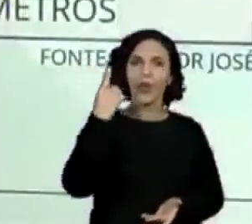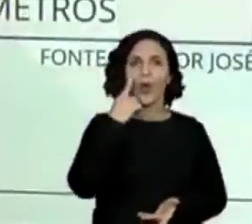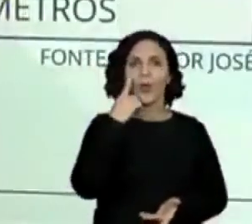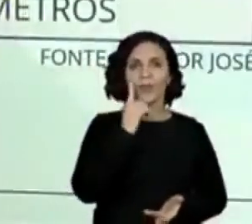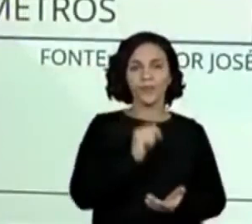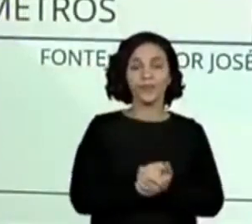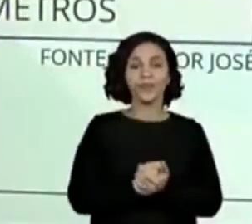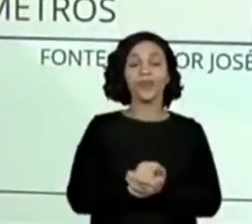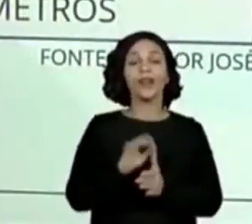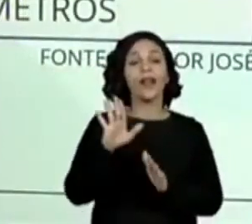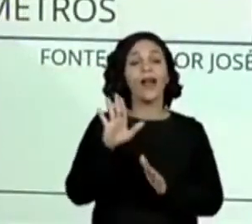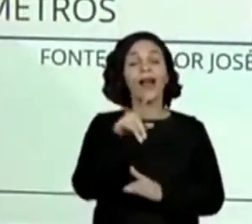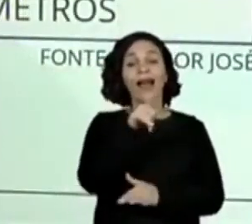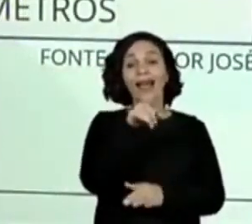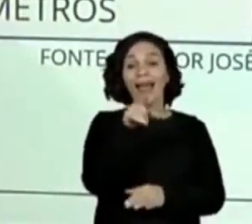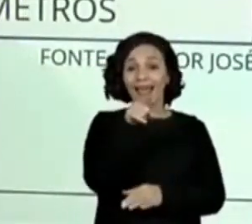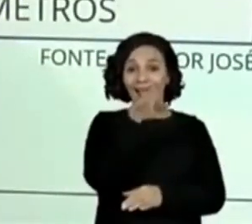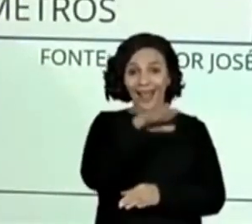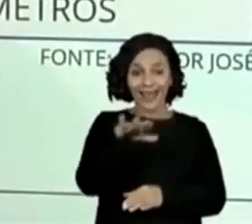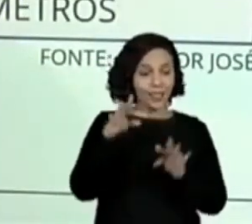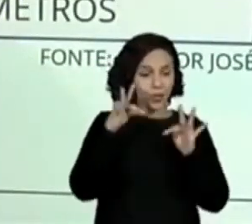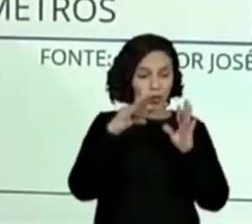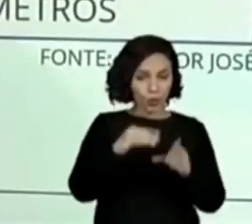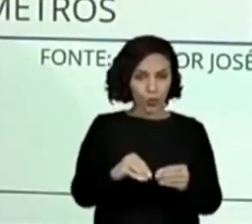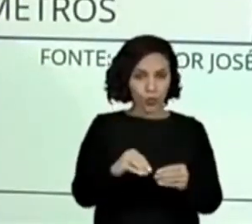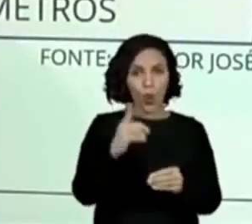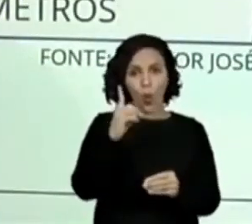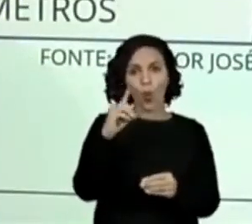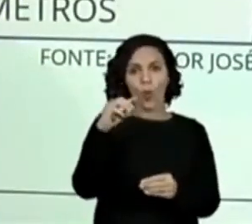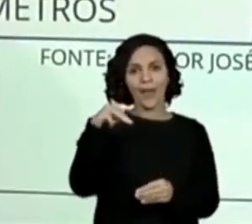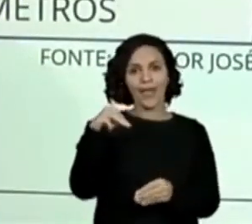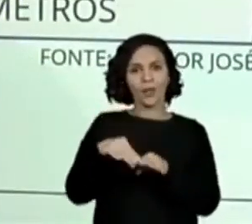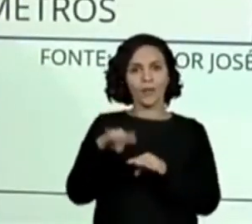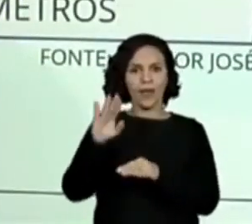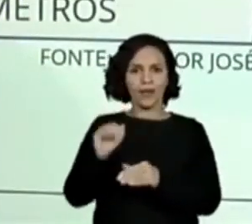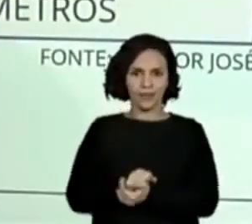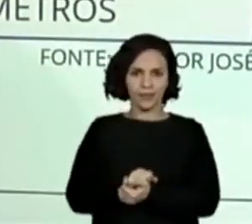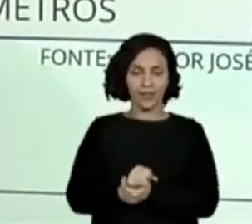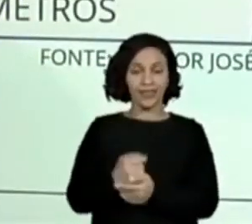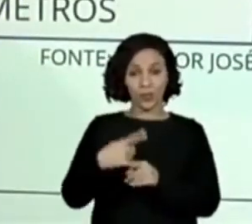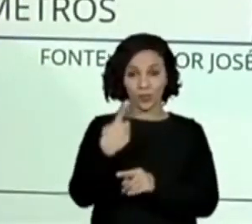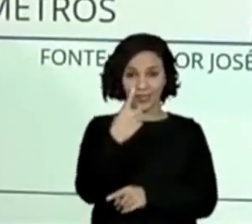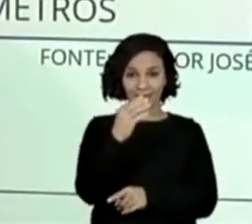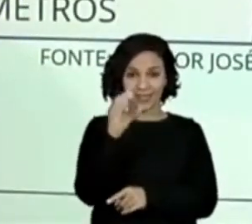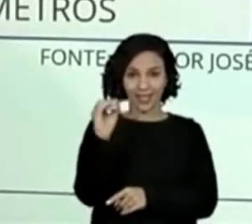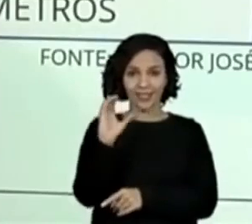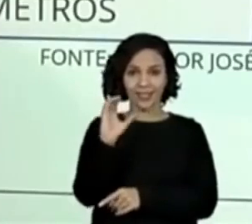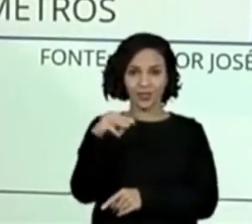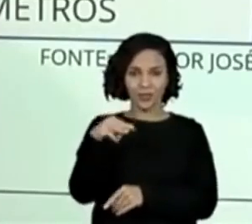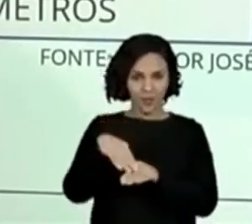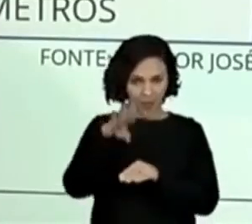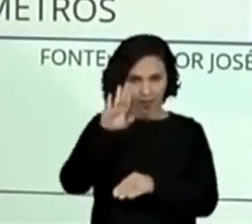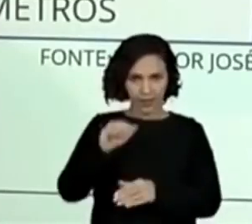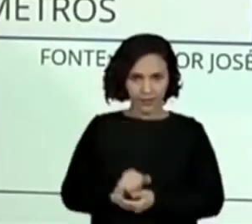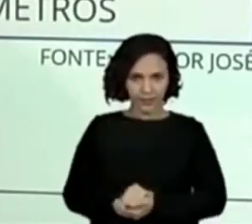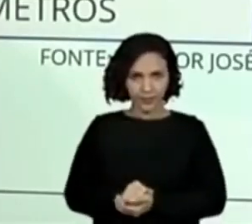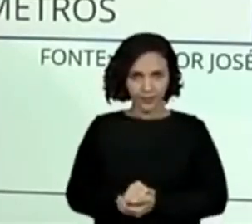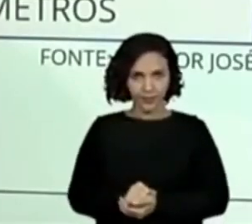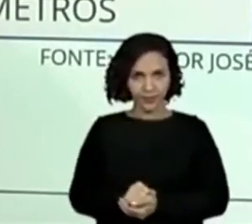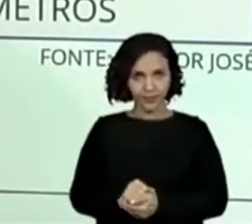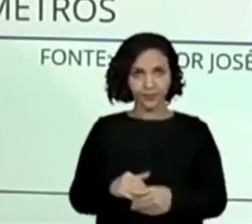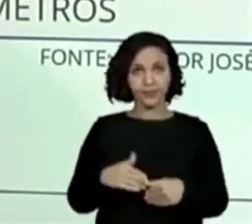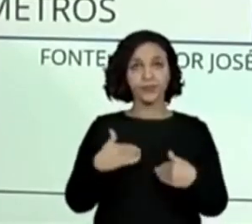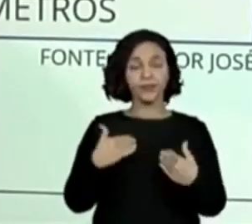crianças têm mais de um metro. Então, elas têm mais de seis centímetros. No caso, a gente vai